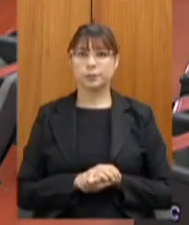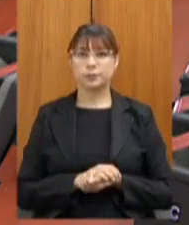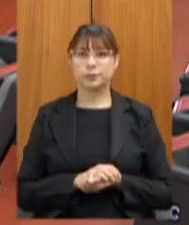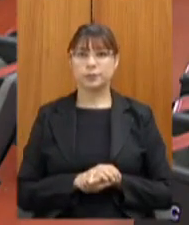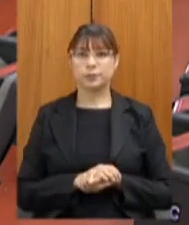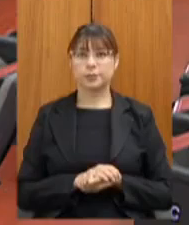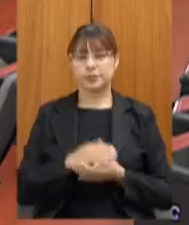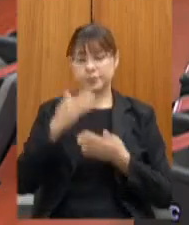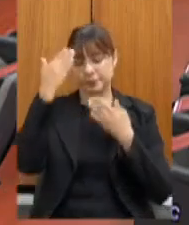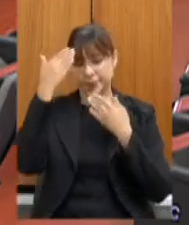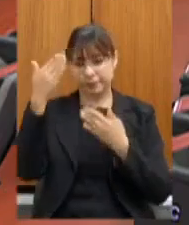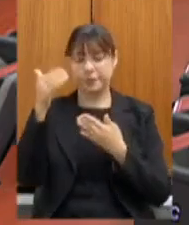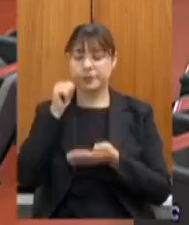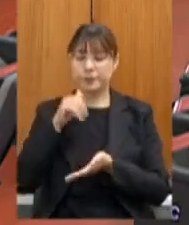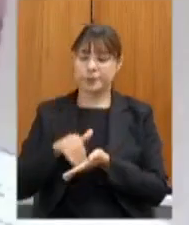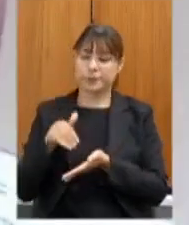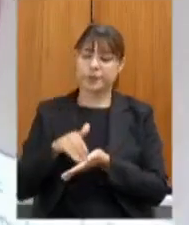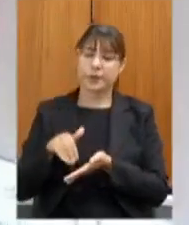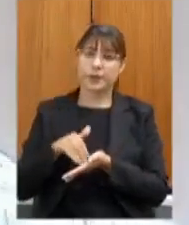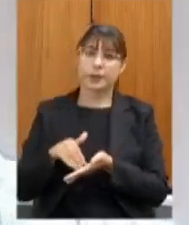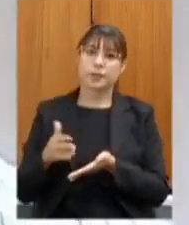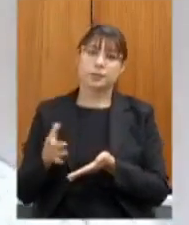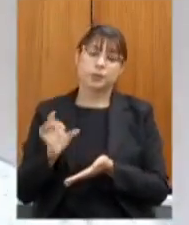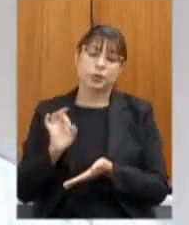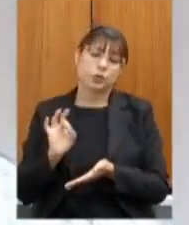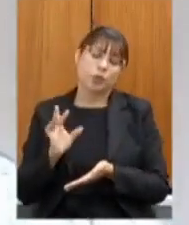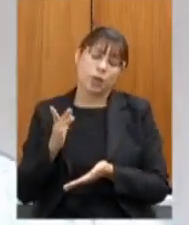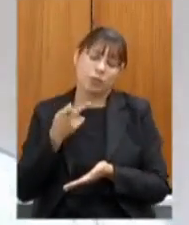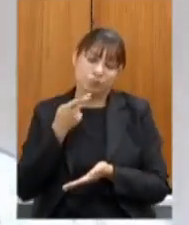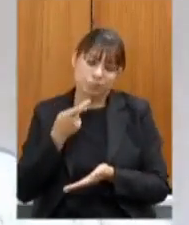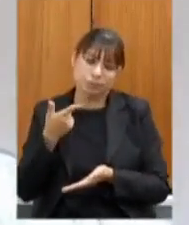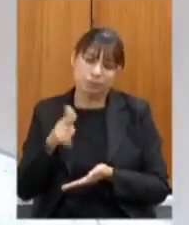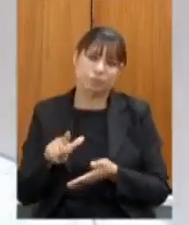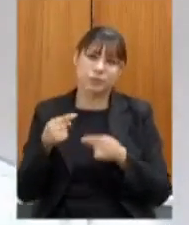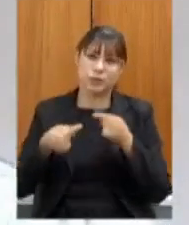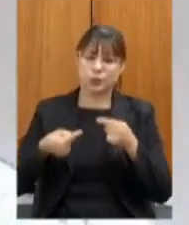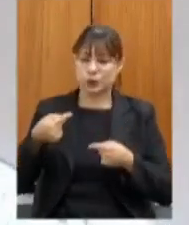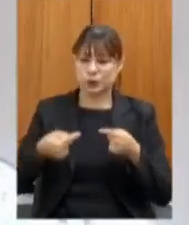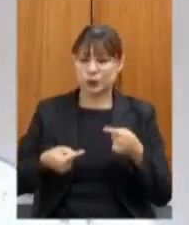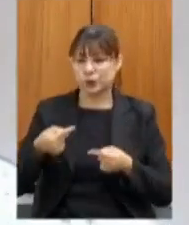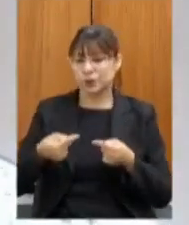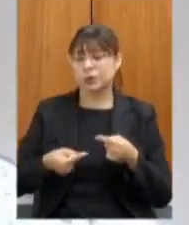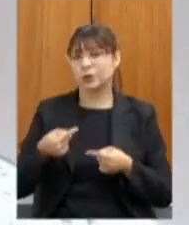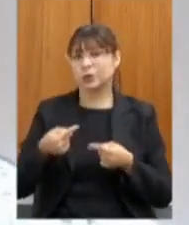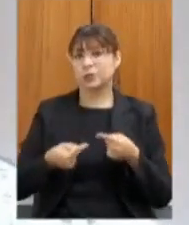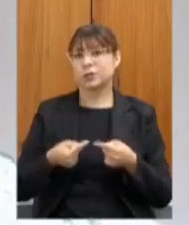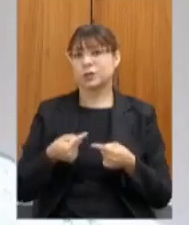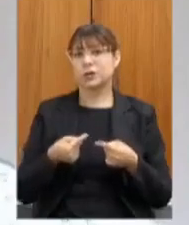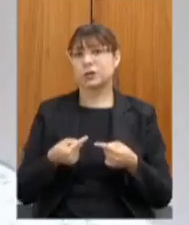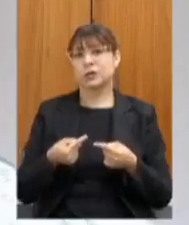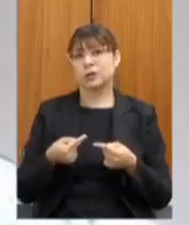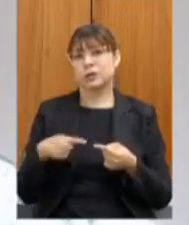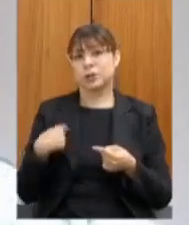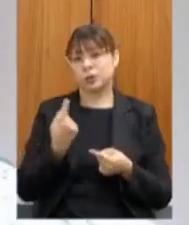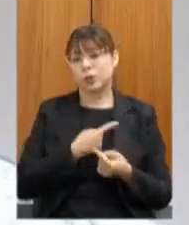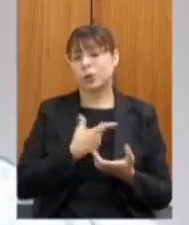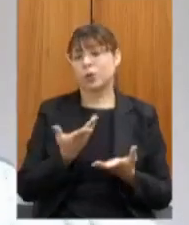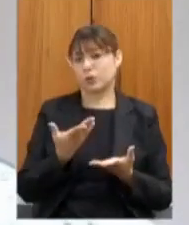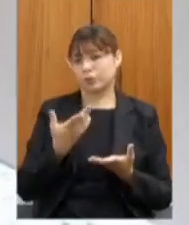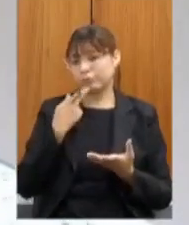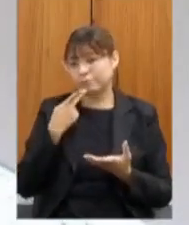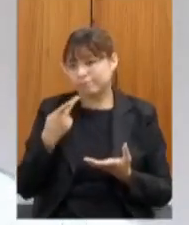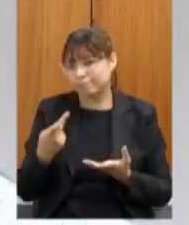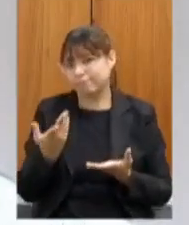Obrigado Obrigado secretária Eu só queria enfatizar que nessa discussão toda uma crítica que nós fizemos à